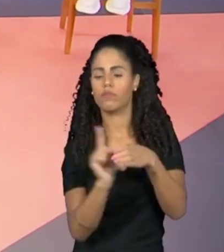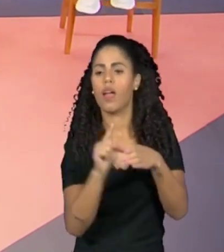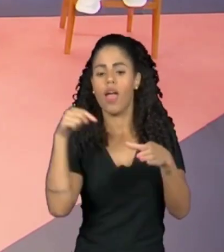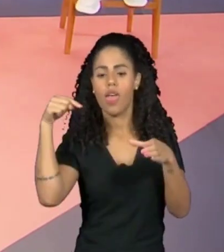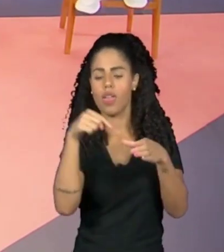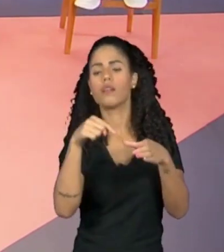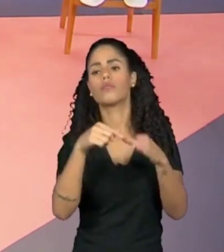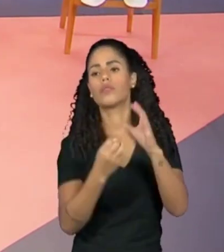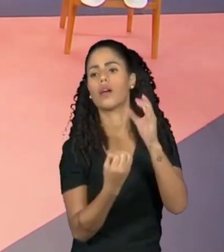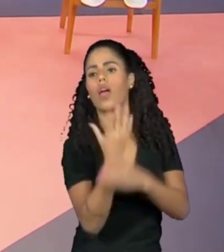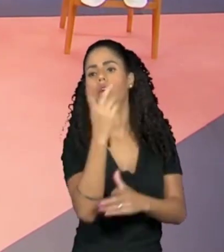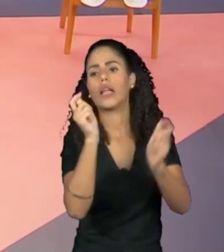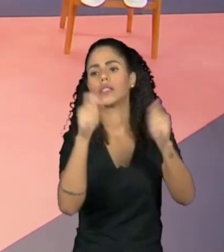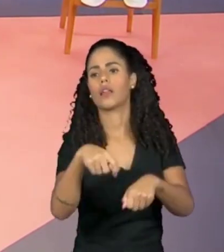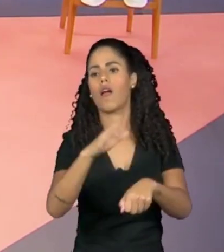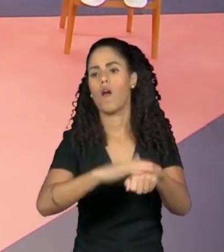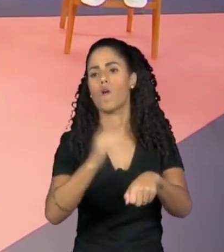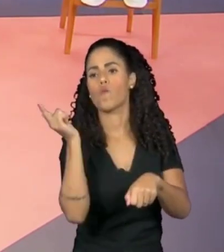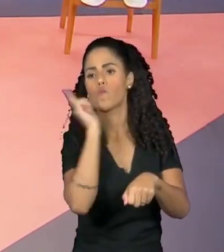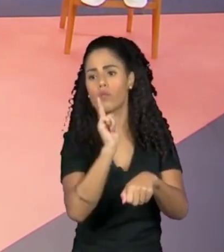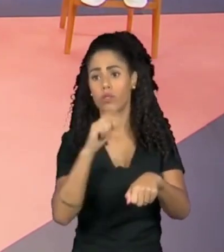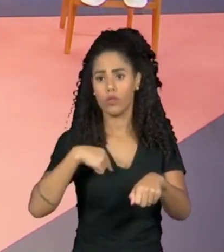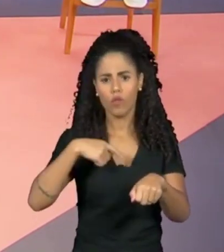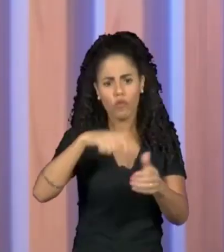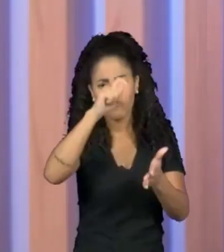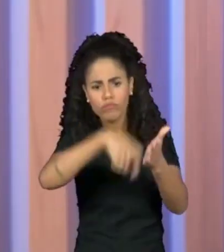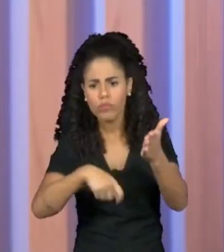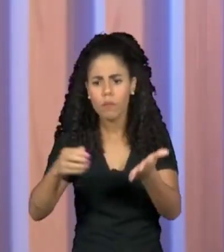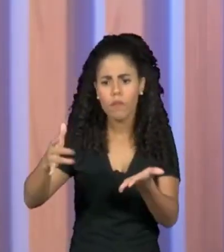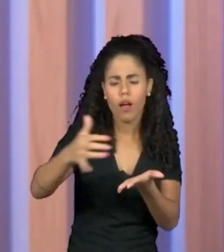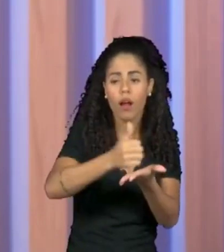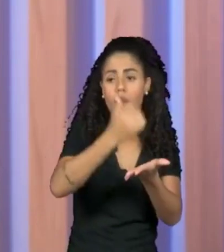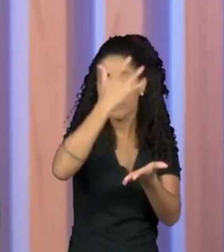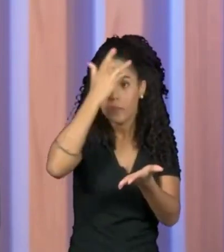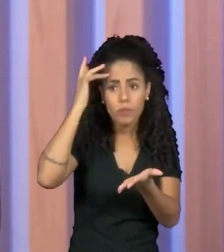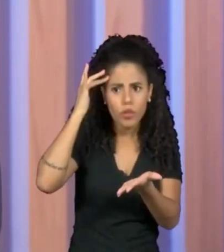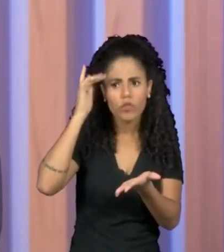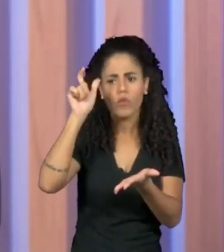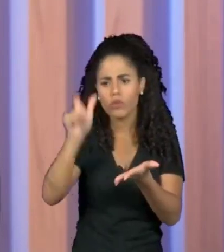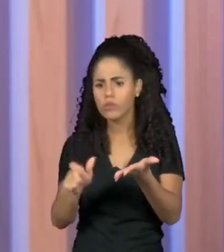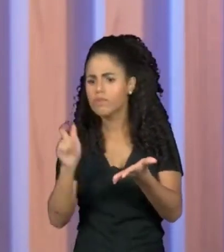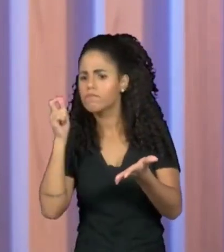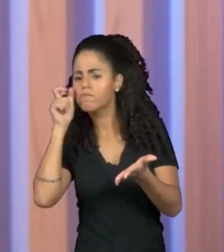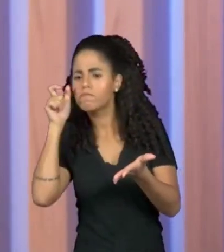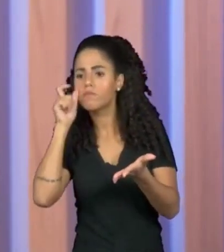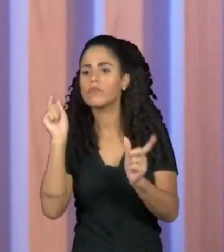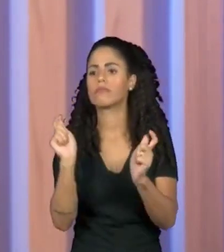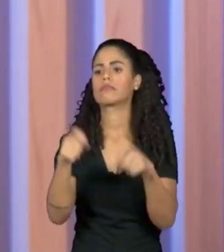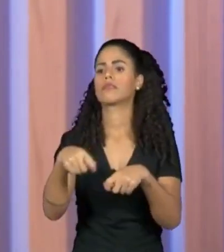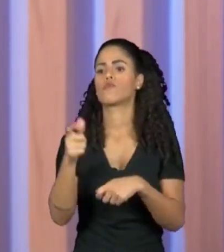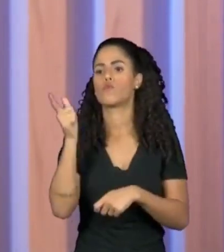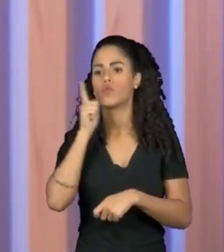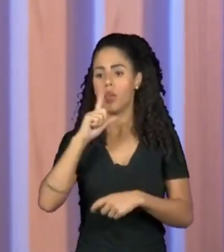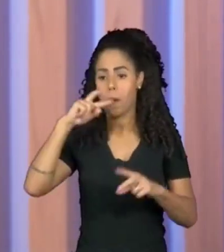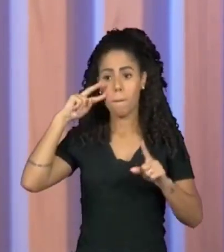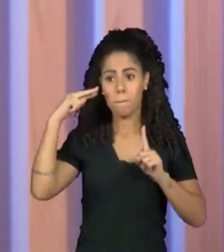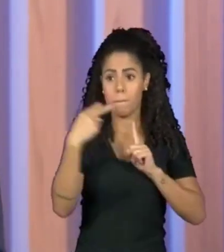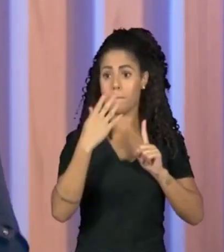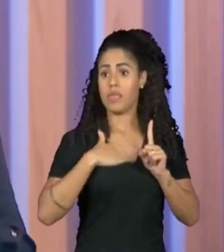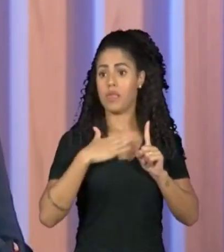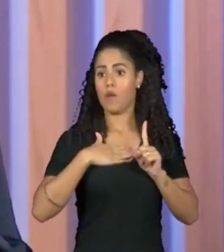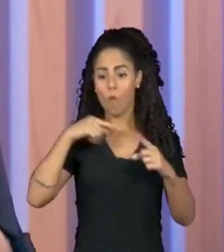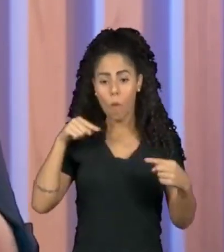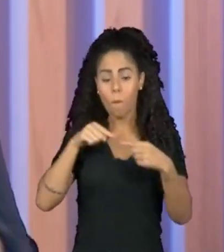uma certa capilaridade no mercado. Então, eu vou contratar um profissional que seja interessante e que seja condizente à minha pesquisa. sua